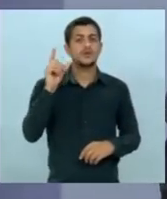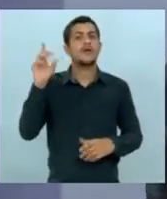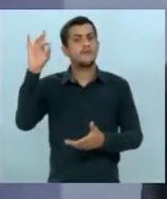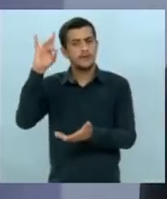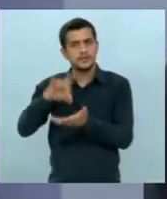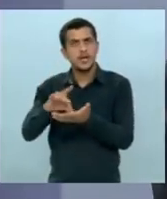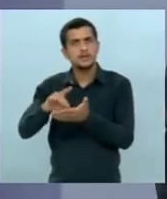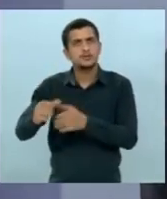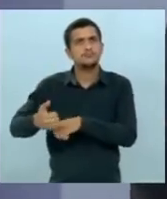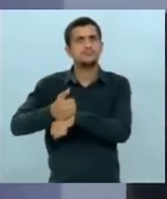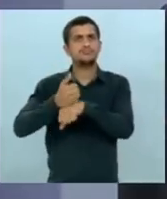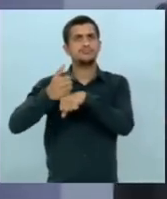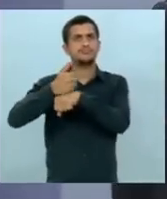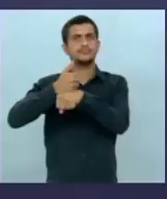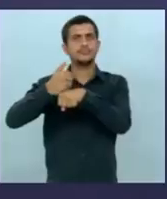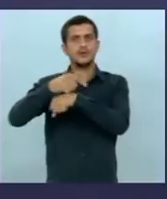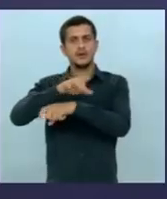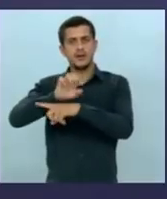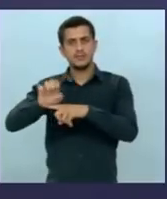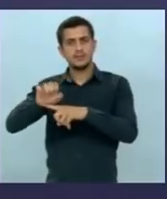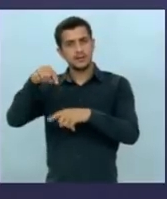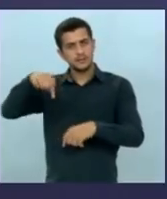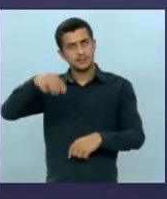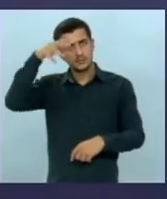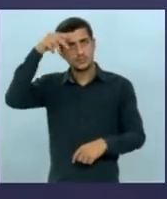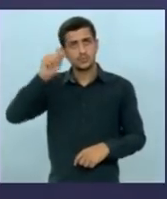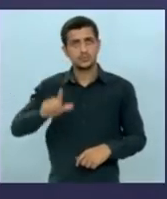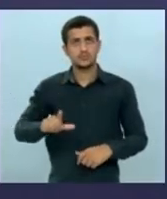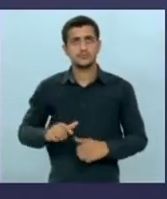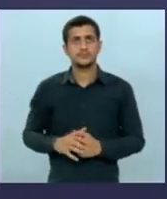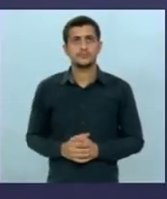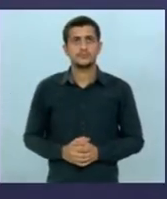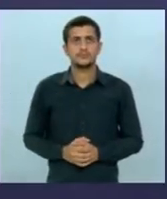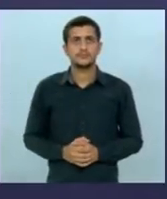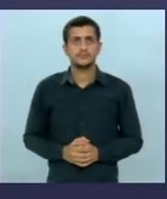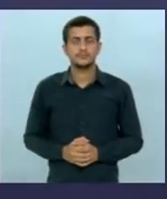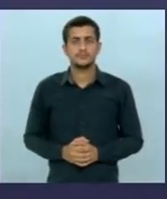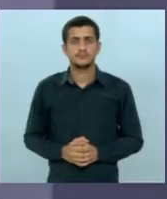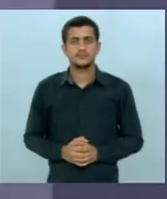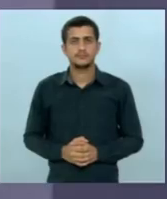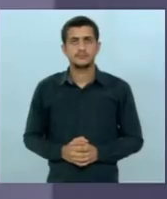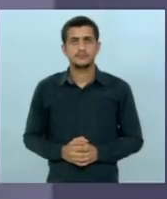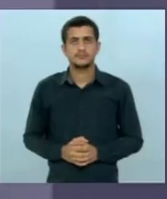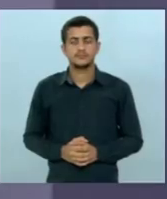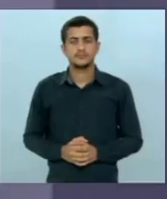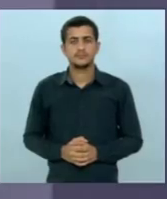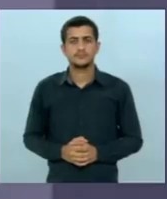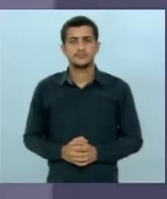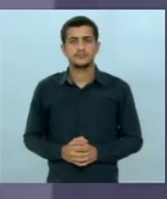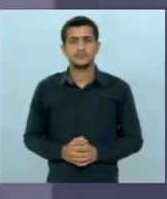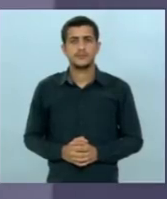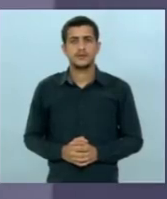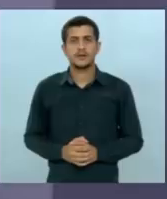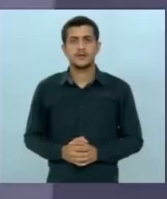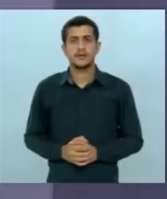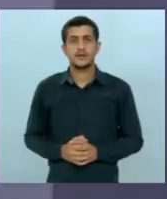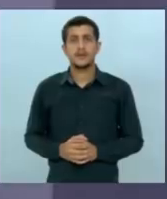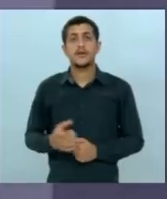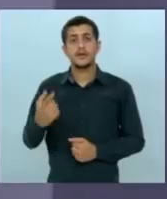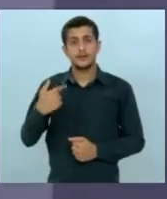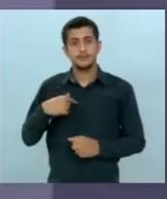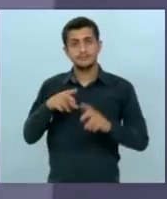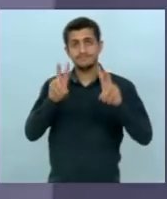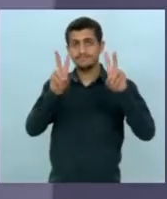verdade foi restabelecida aqui no Mato Grosso do Sul e agora nós temos um minuto para a réplica eu fiz a pergunta dentro do tema que